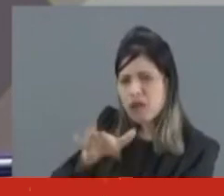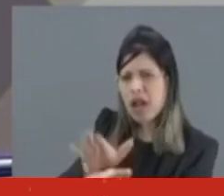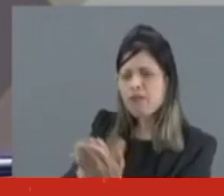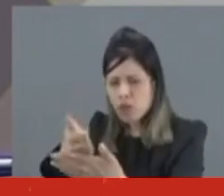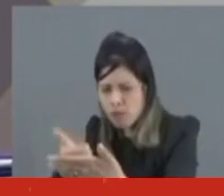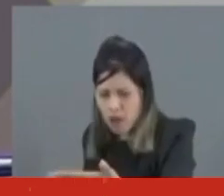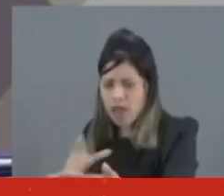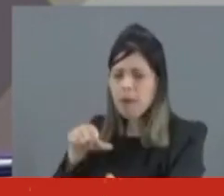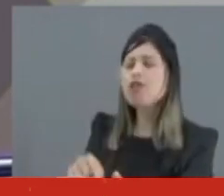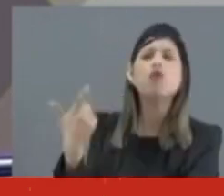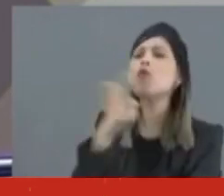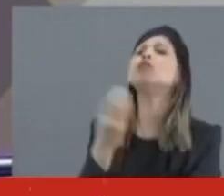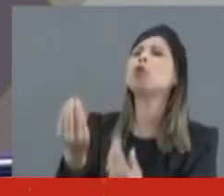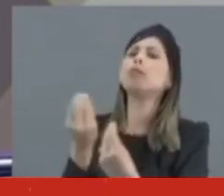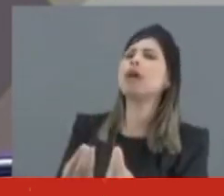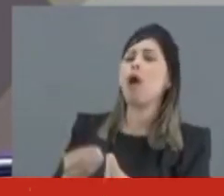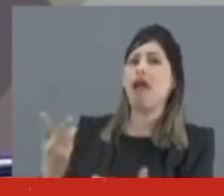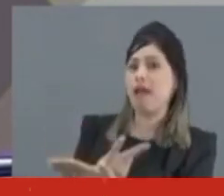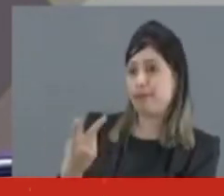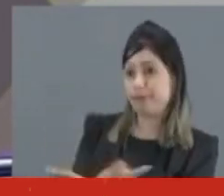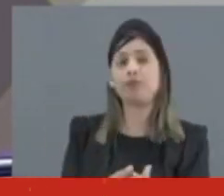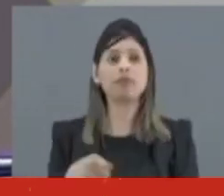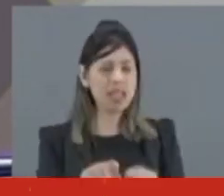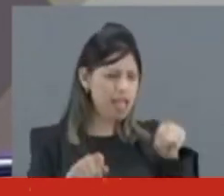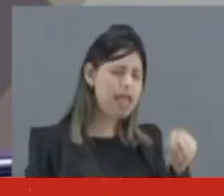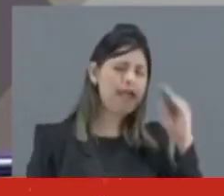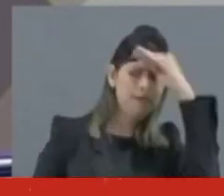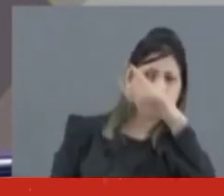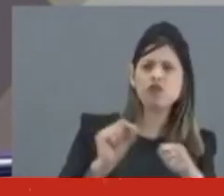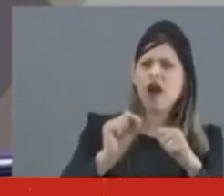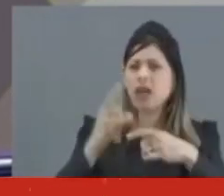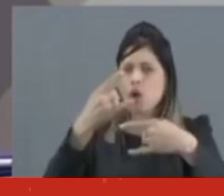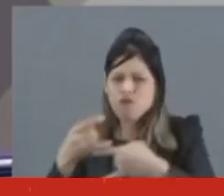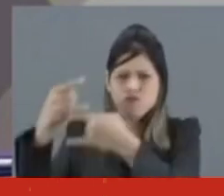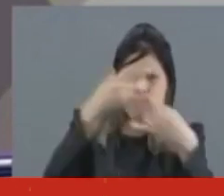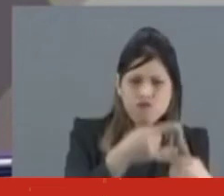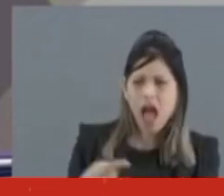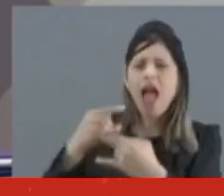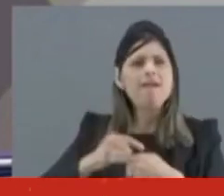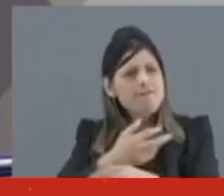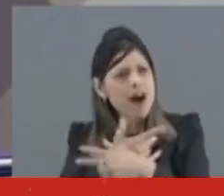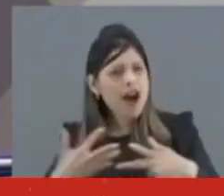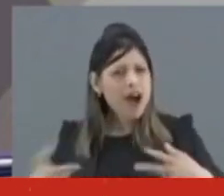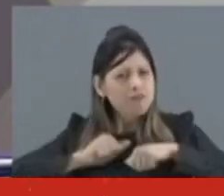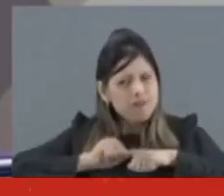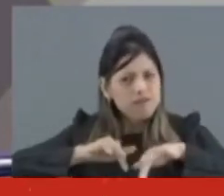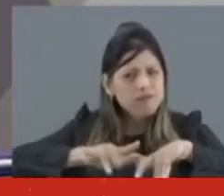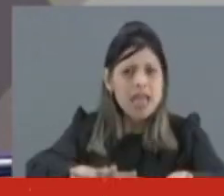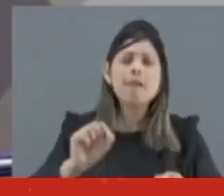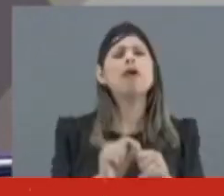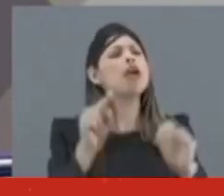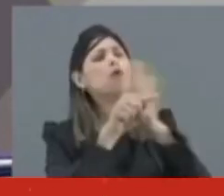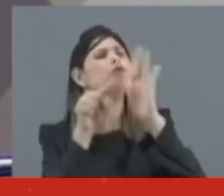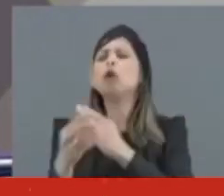citado em outros pontos deste relatório. Bolsonaro fez inúmeras lives durante o exercício do mandato de presidente, questionando o sistema eletrônico de votação,